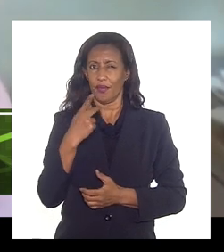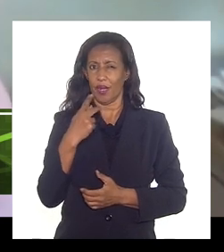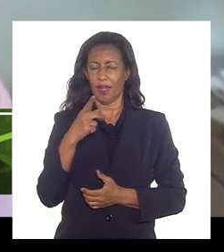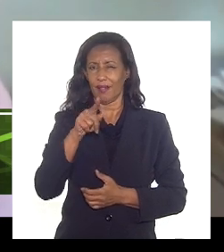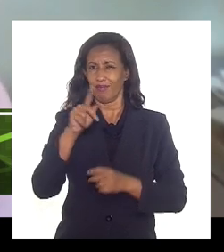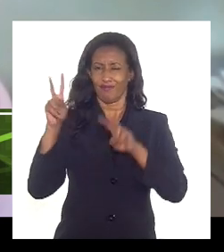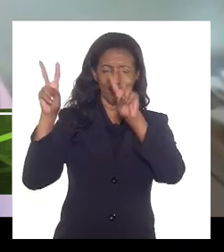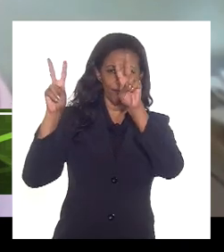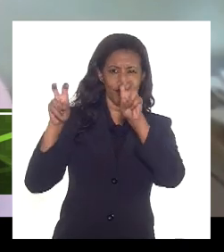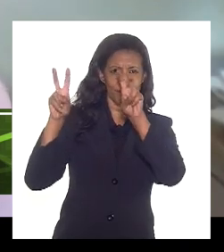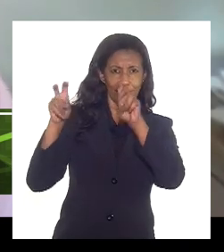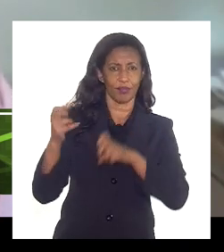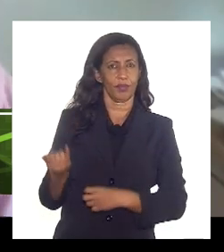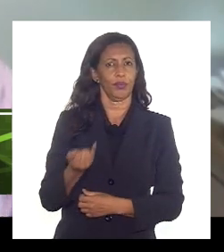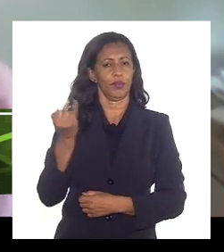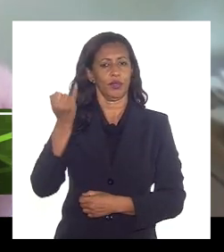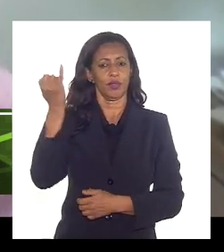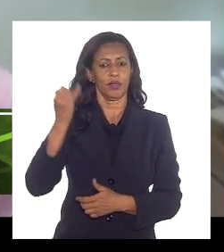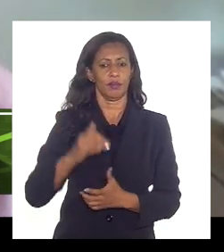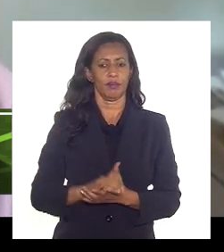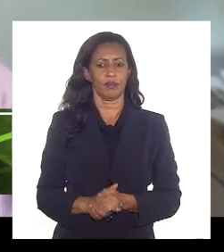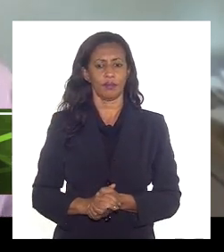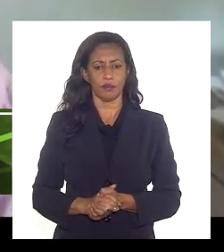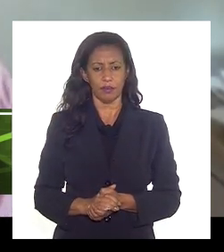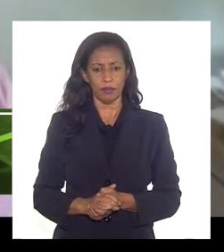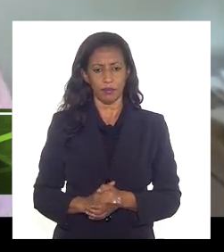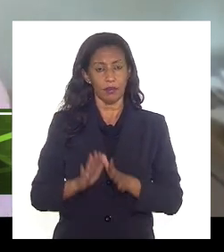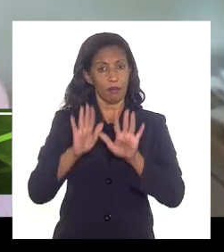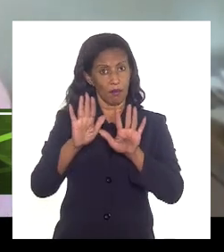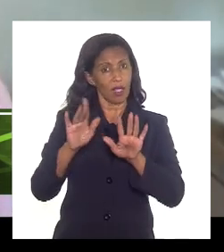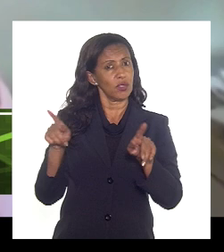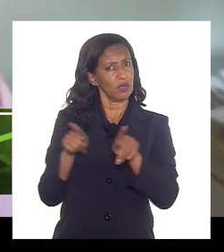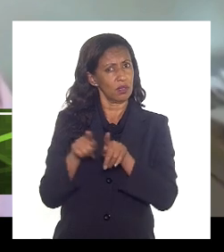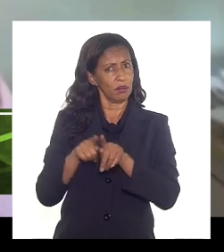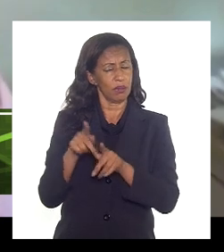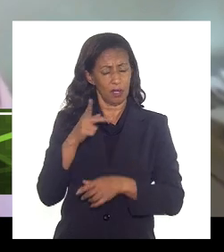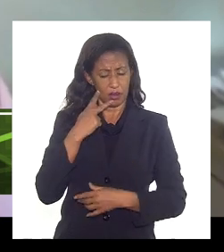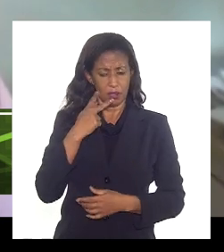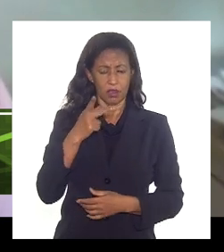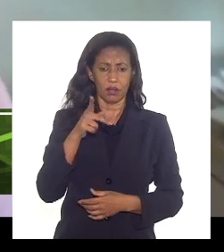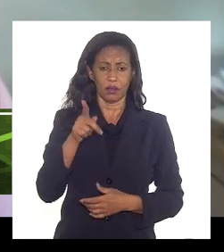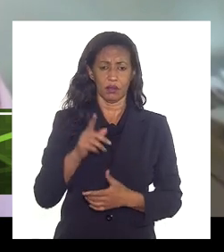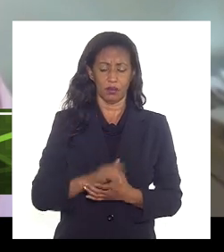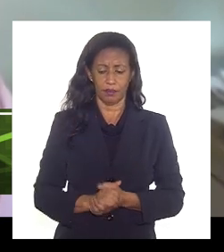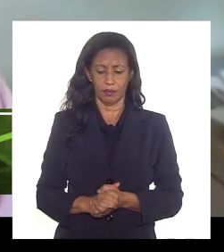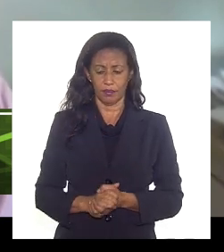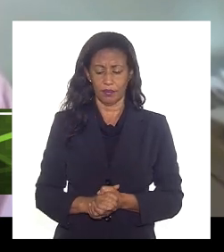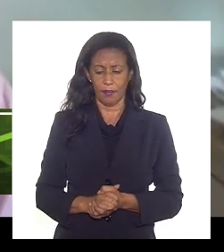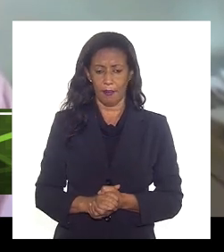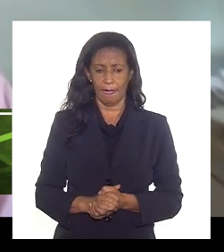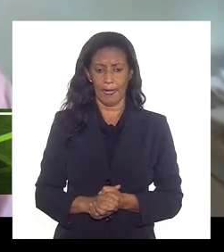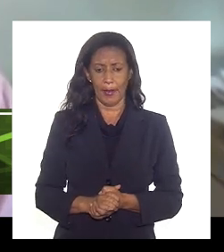importante mas também dizer ao senhor e no tupi